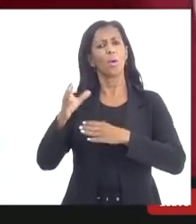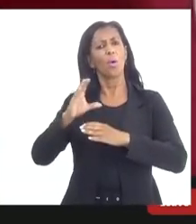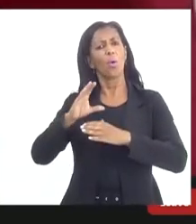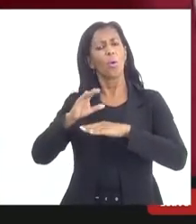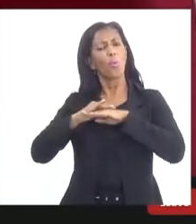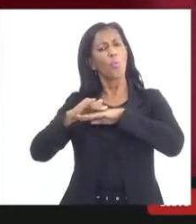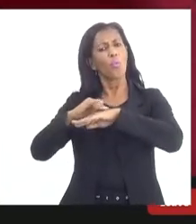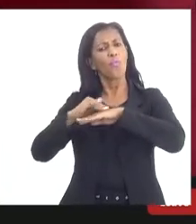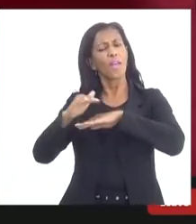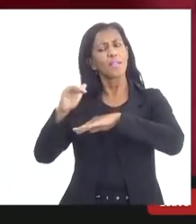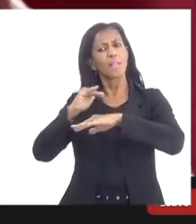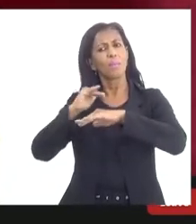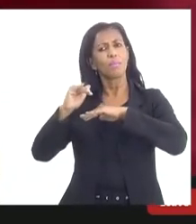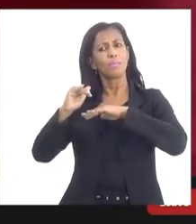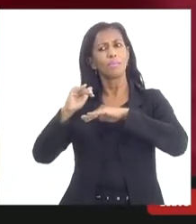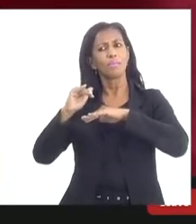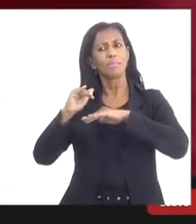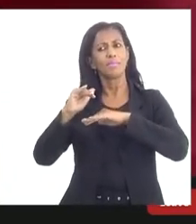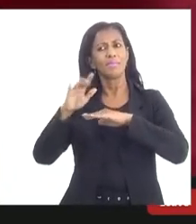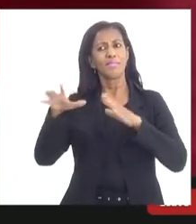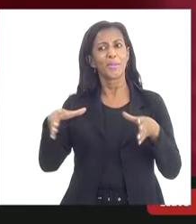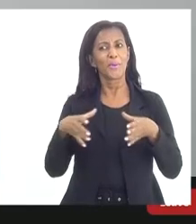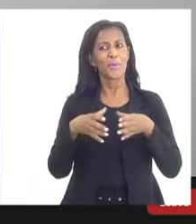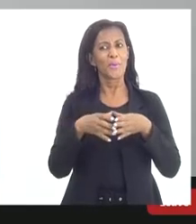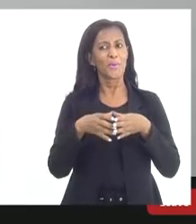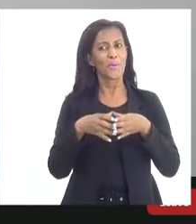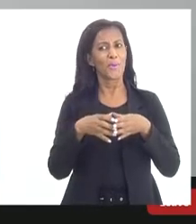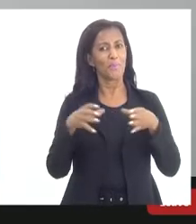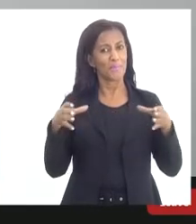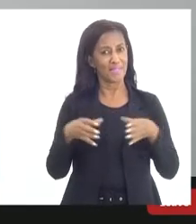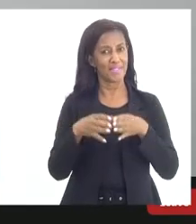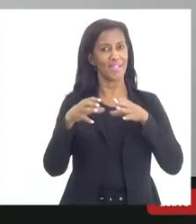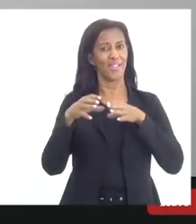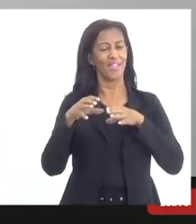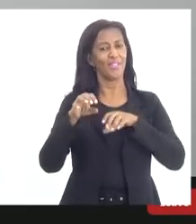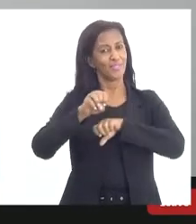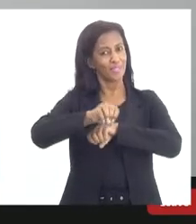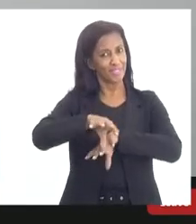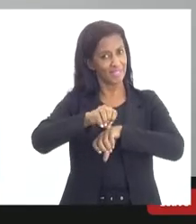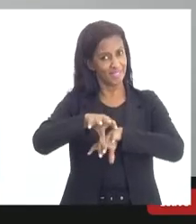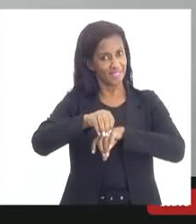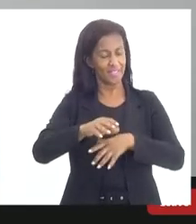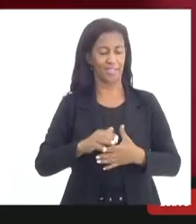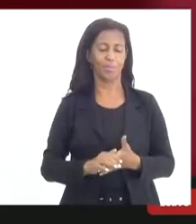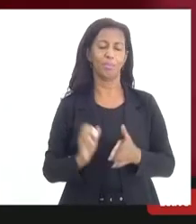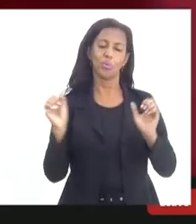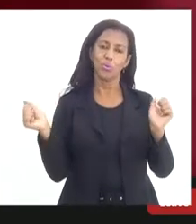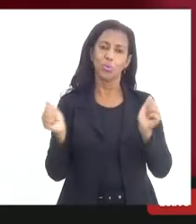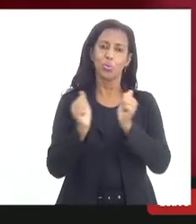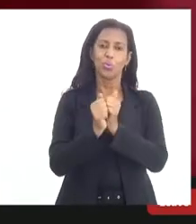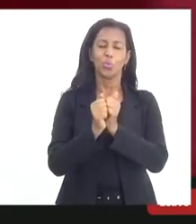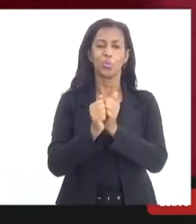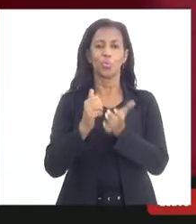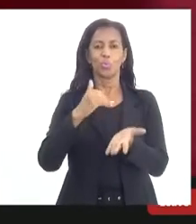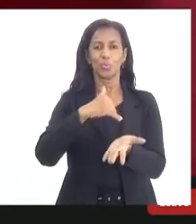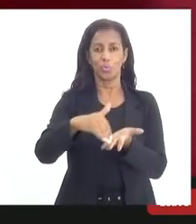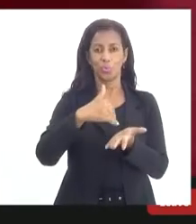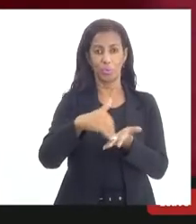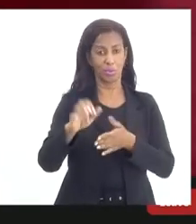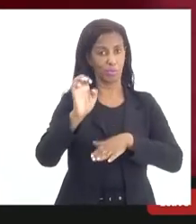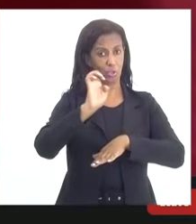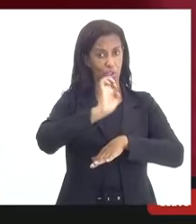com o secretário de estado perdão entregamos a comissão de educação com o secretário de estado de